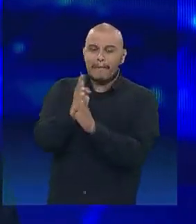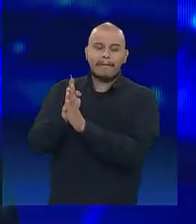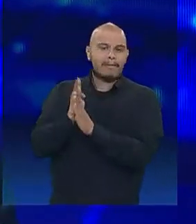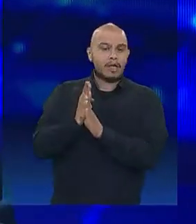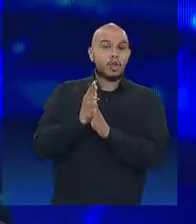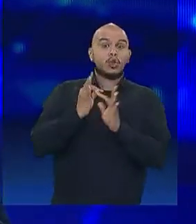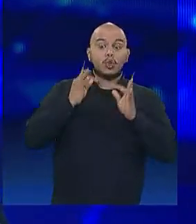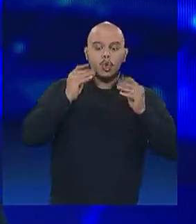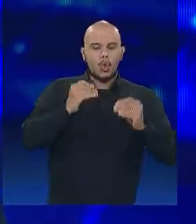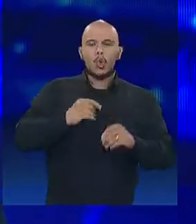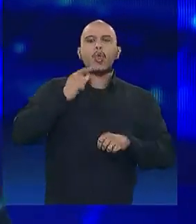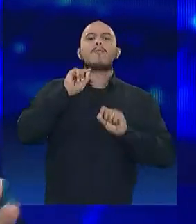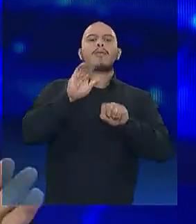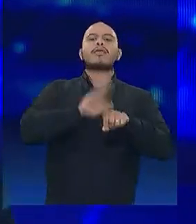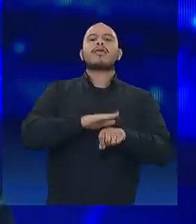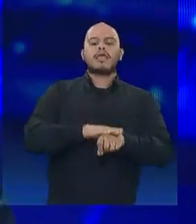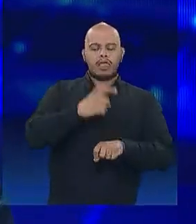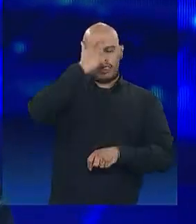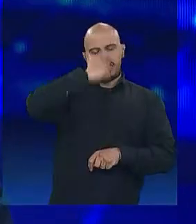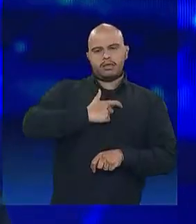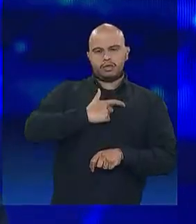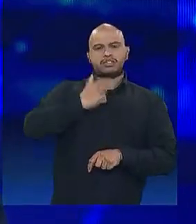que foi eu sabe que nós fizemos no nosso governo.